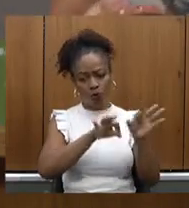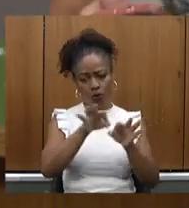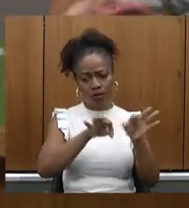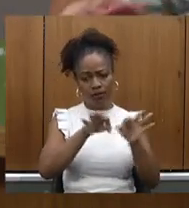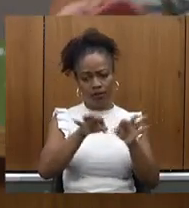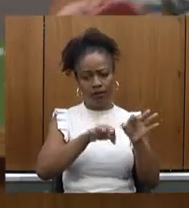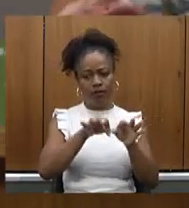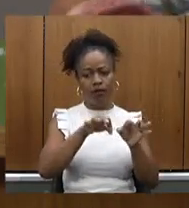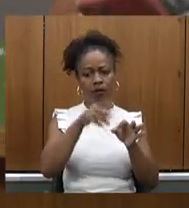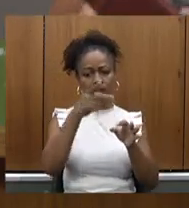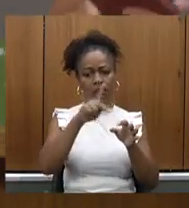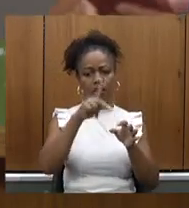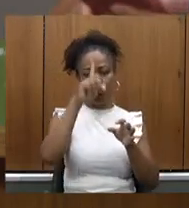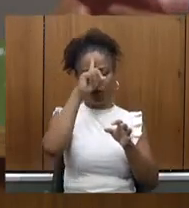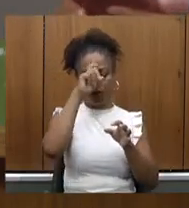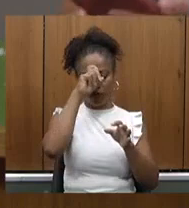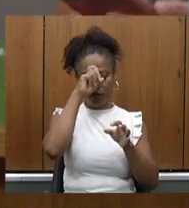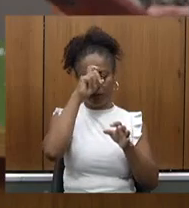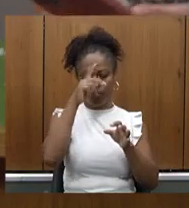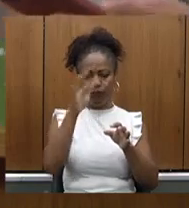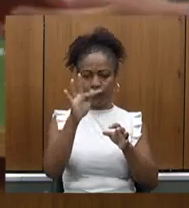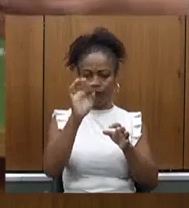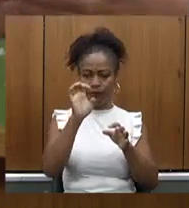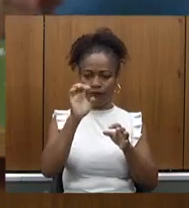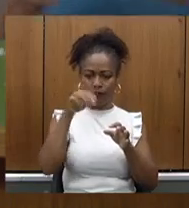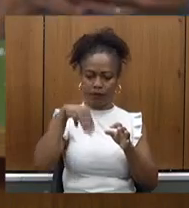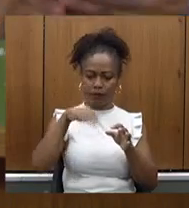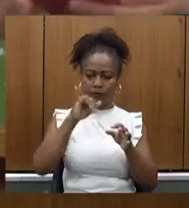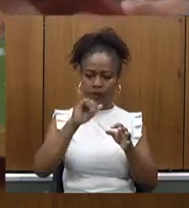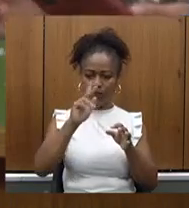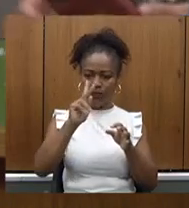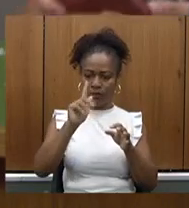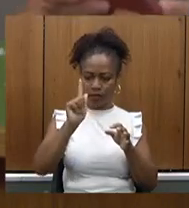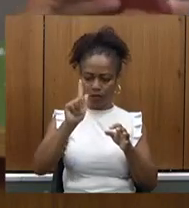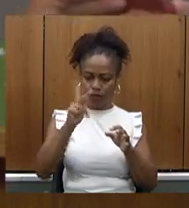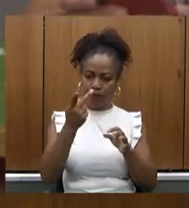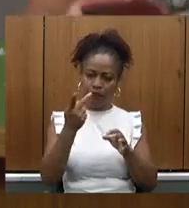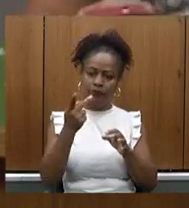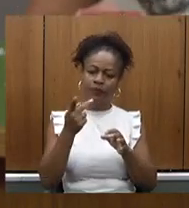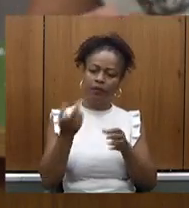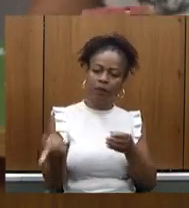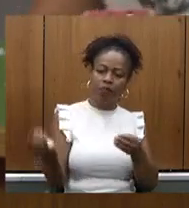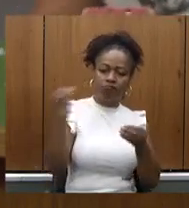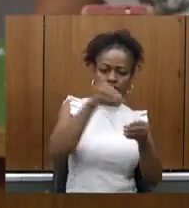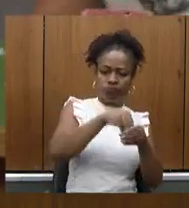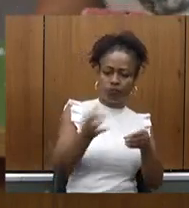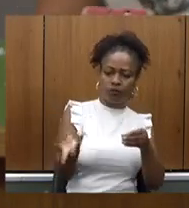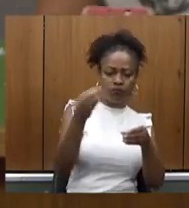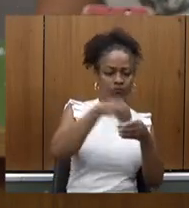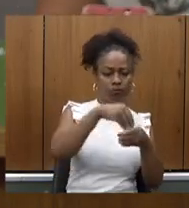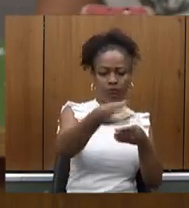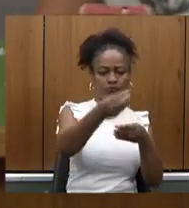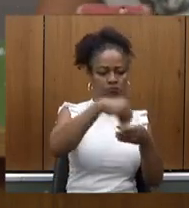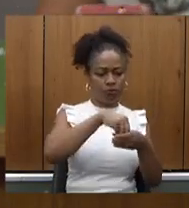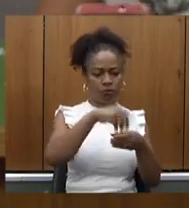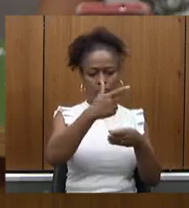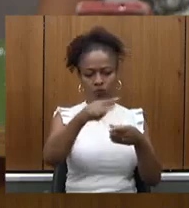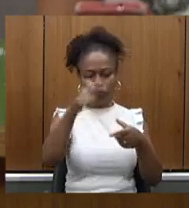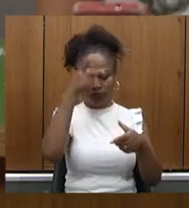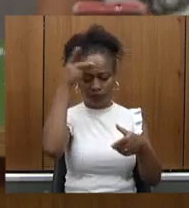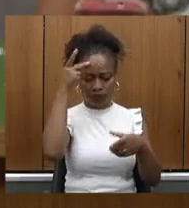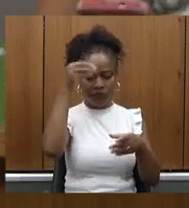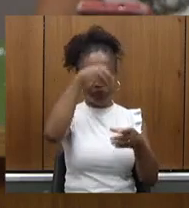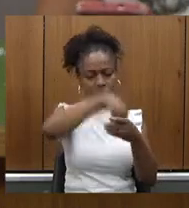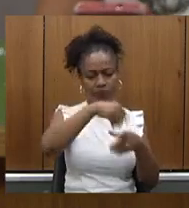hospitais da FEMIG buscando aí repor essa escala importante da FEMIG o